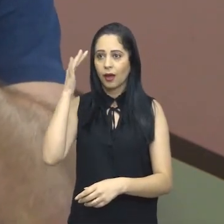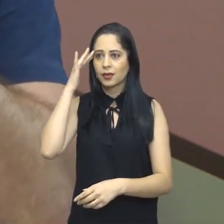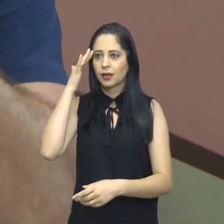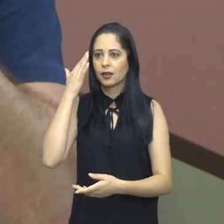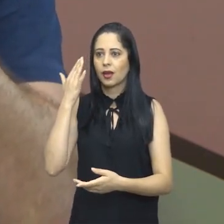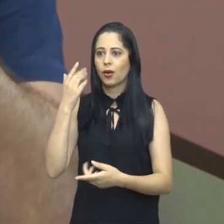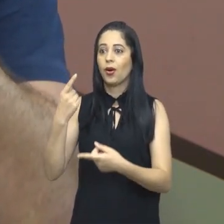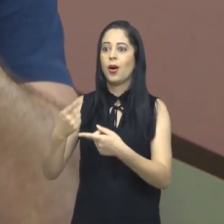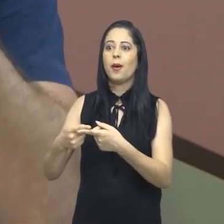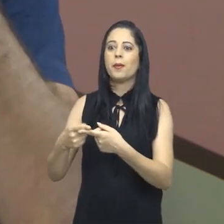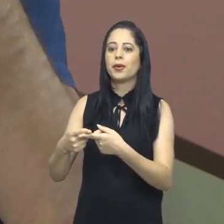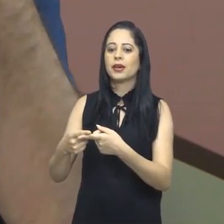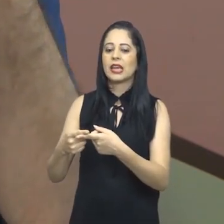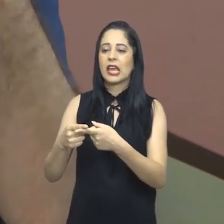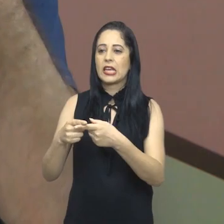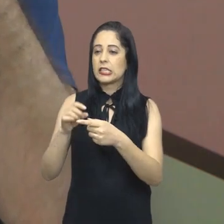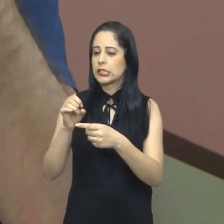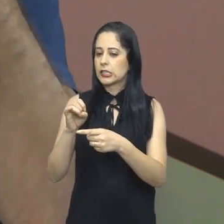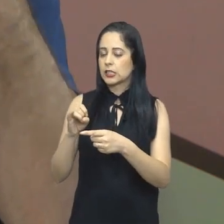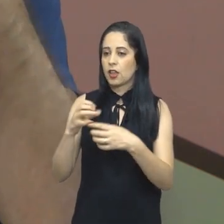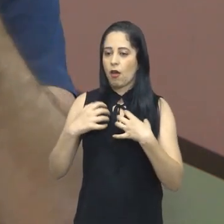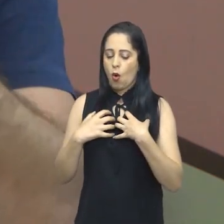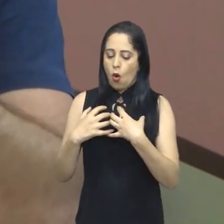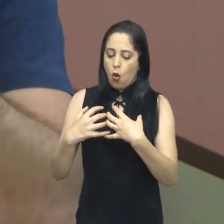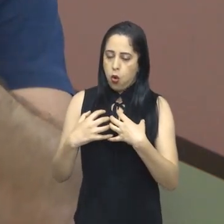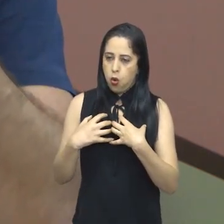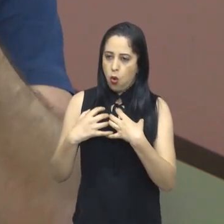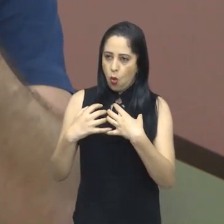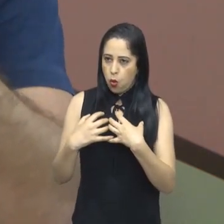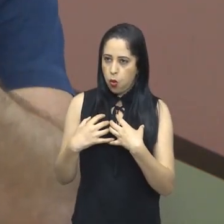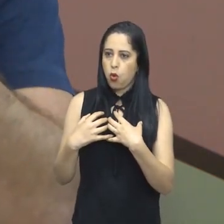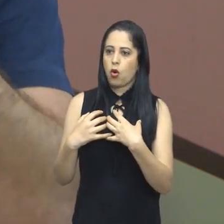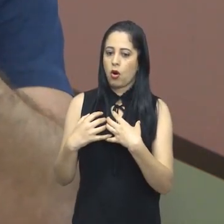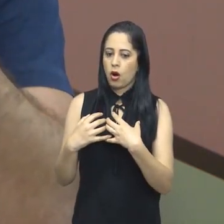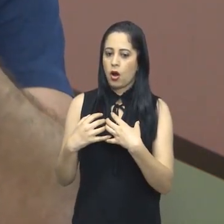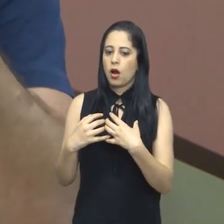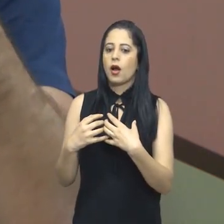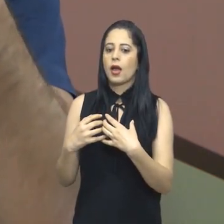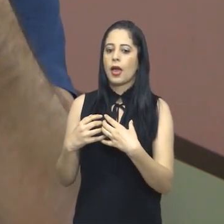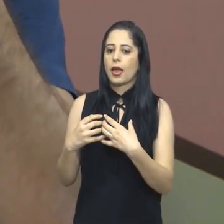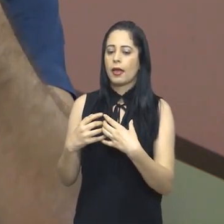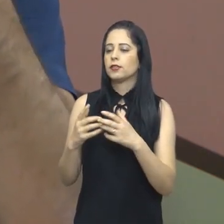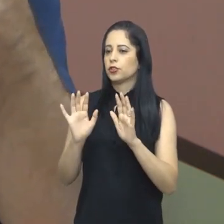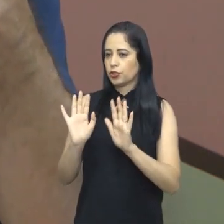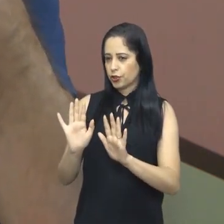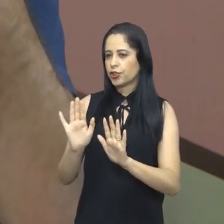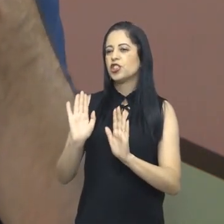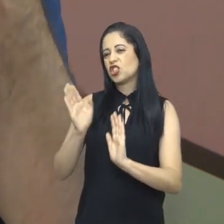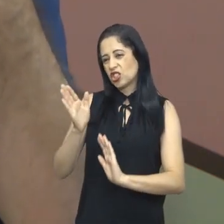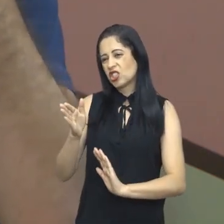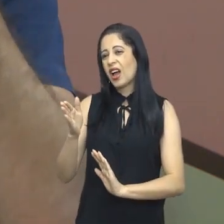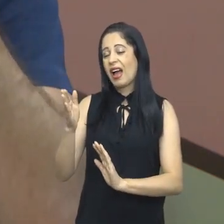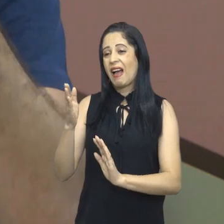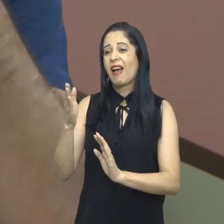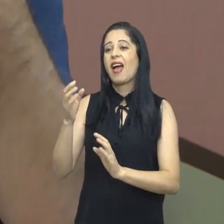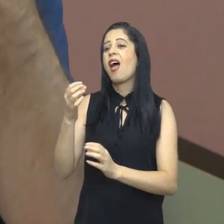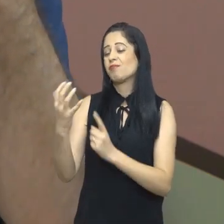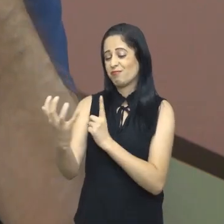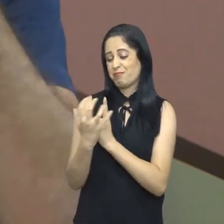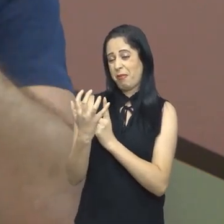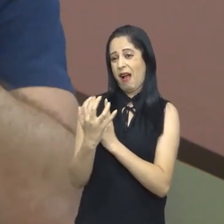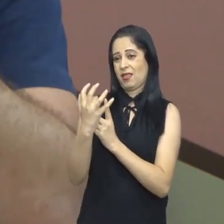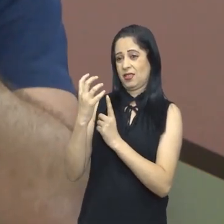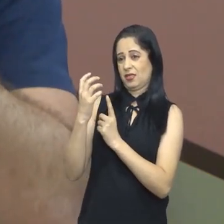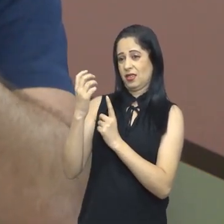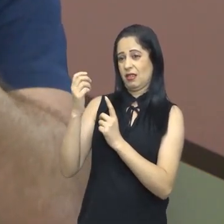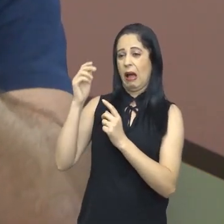pacientes, né? Fora que você ficar com falta de ar só e frágil e debilitado, e tendo passado, por si só, já